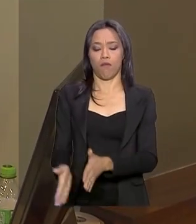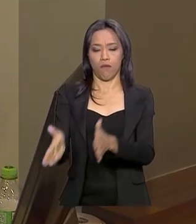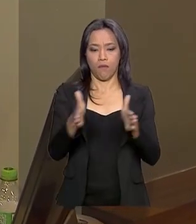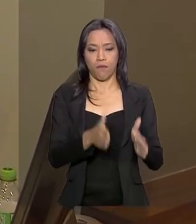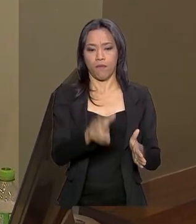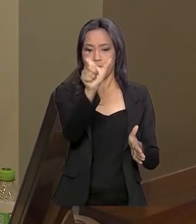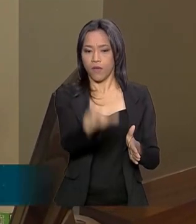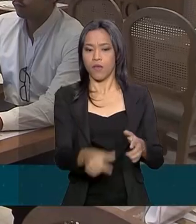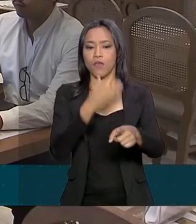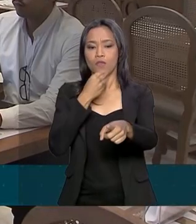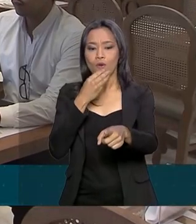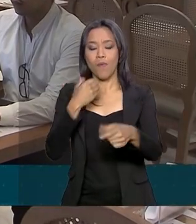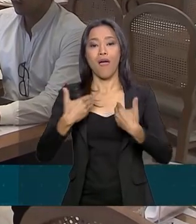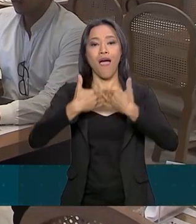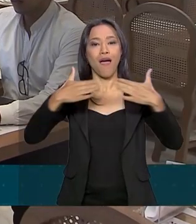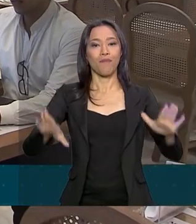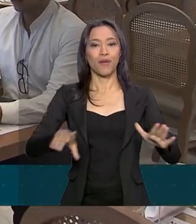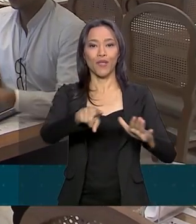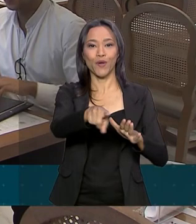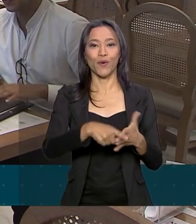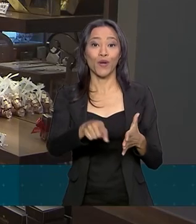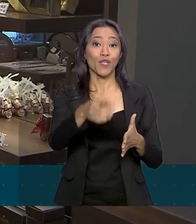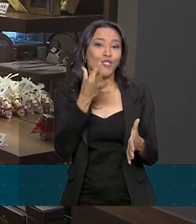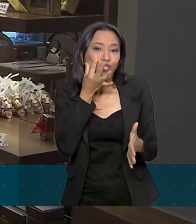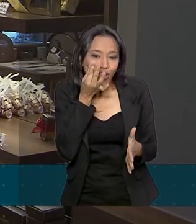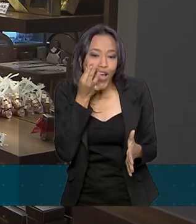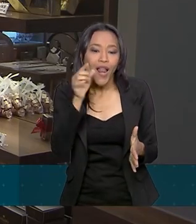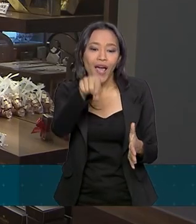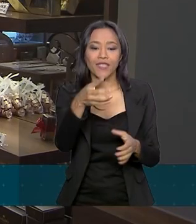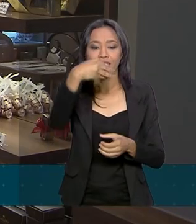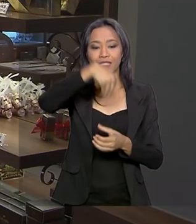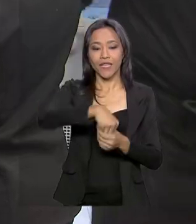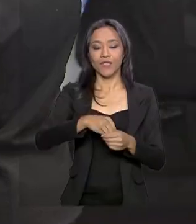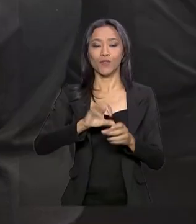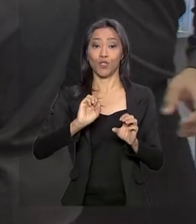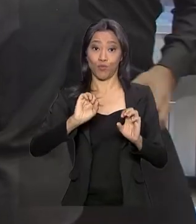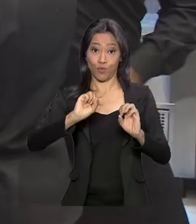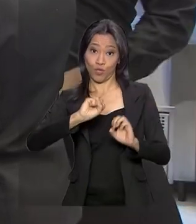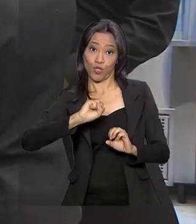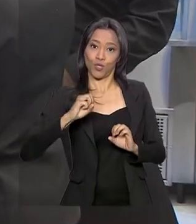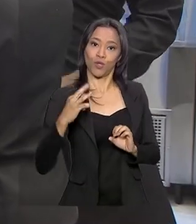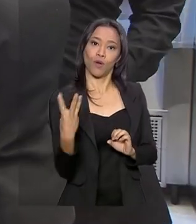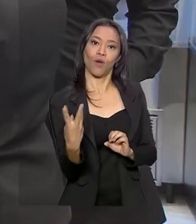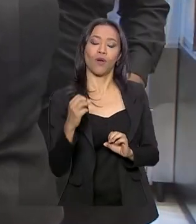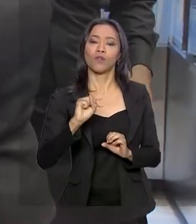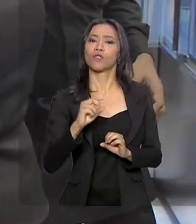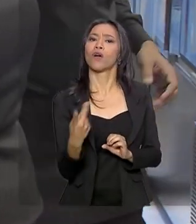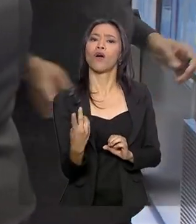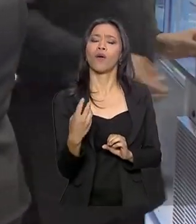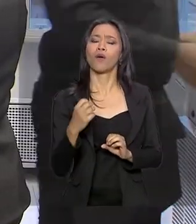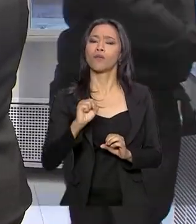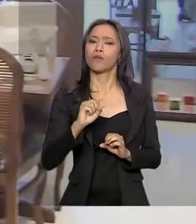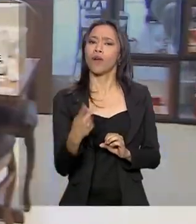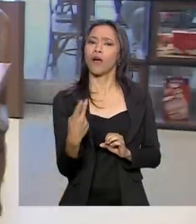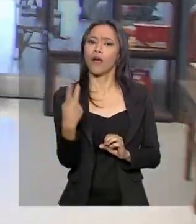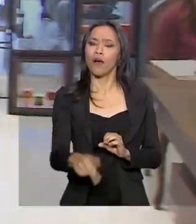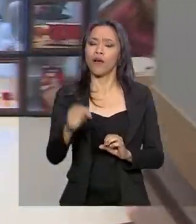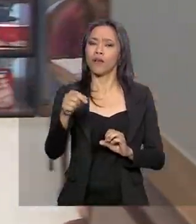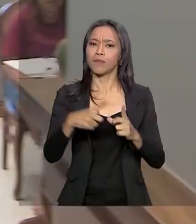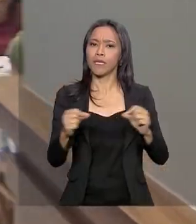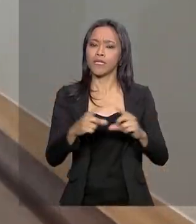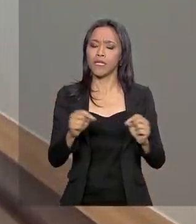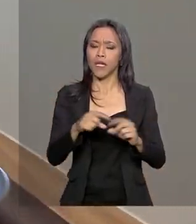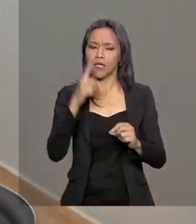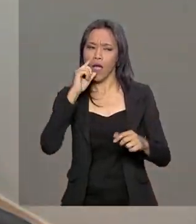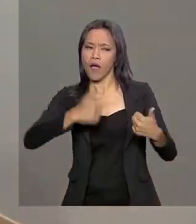Pedro abriu essa chocolateria no final de agosto em um shopping de Brasília. Contratou cinco funcionários e está avaliando a